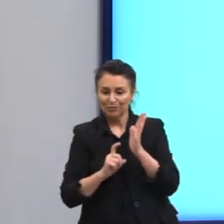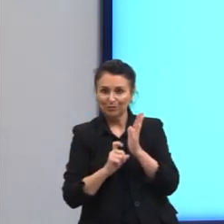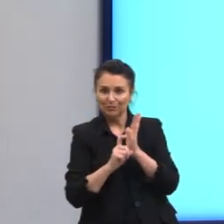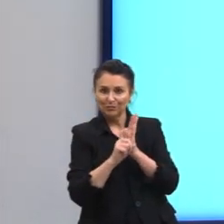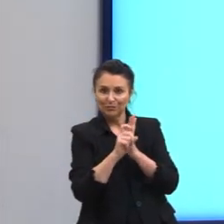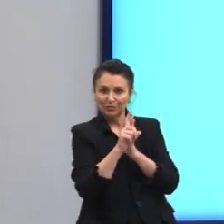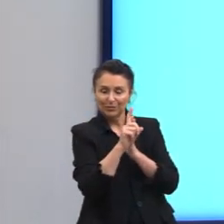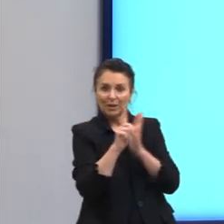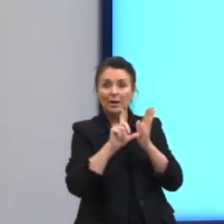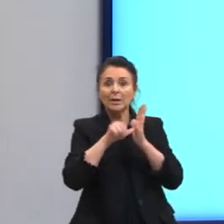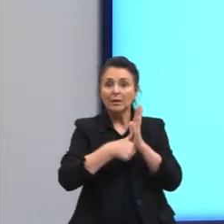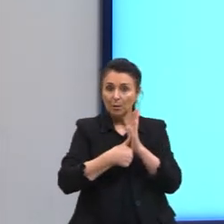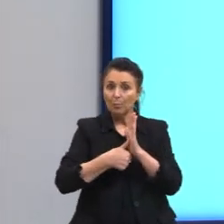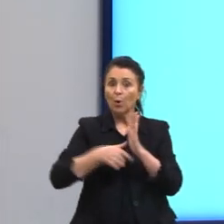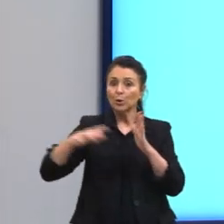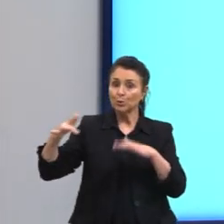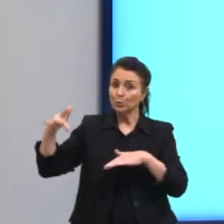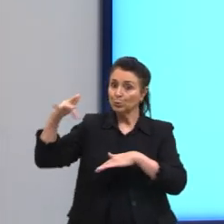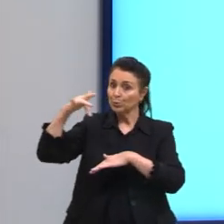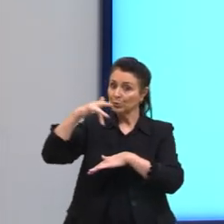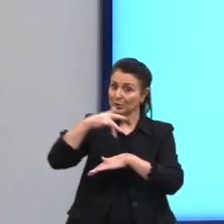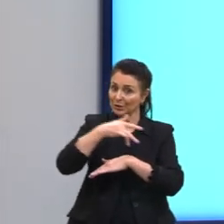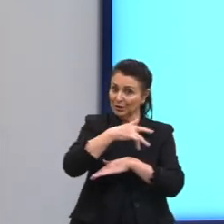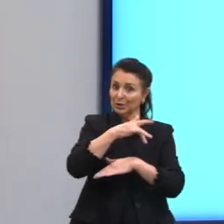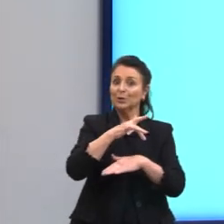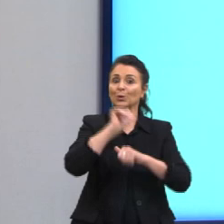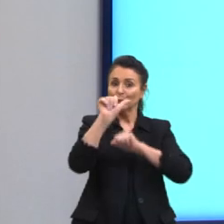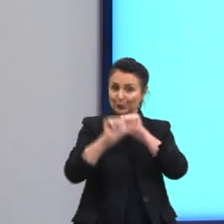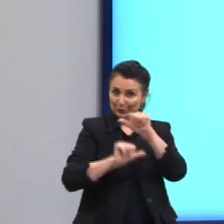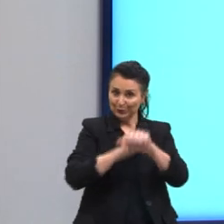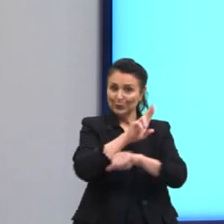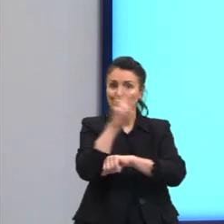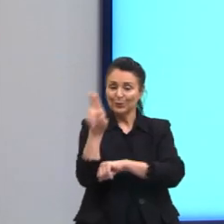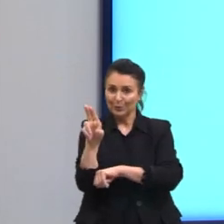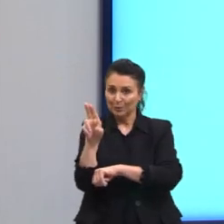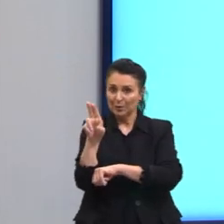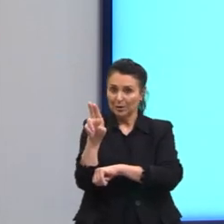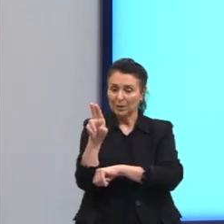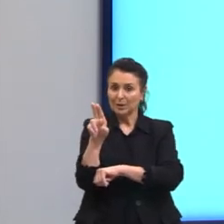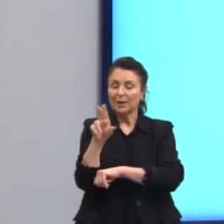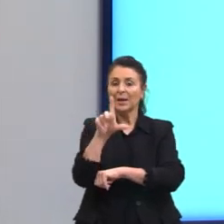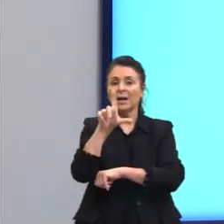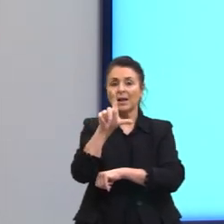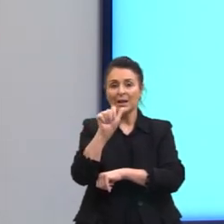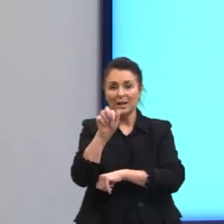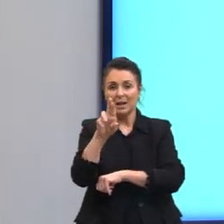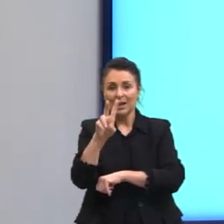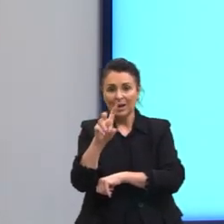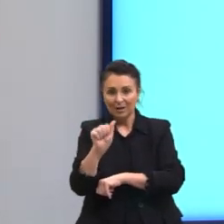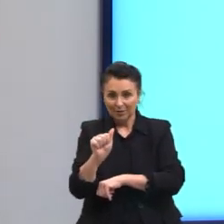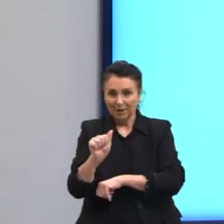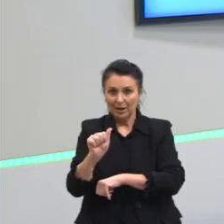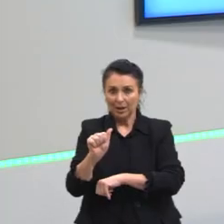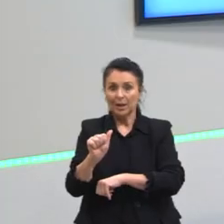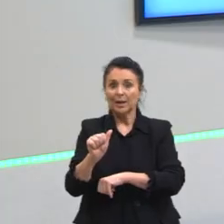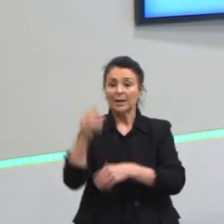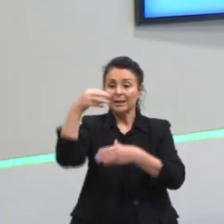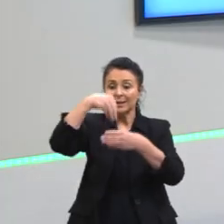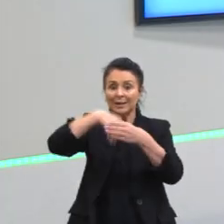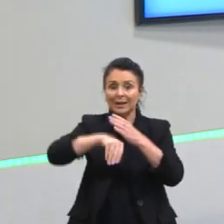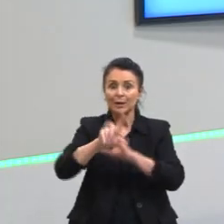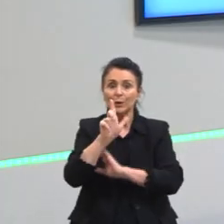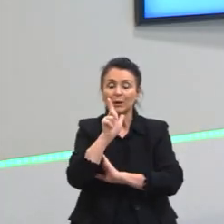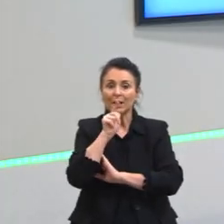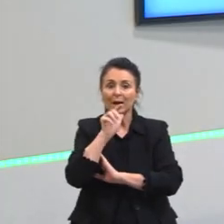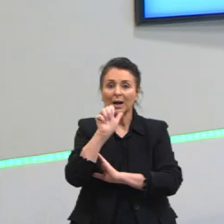Aedes aegypti torna-se uma larva, que é a fase aquática. Então, a fase aquática é